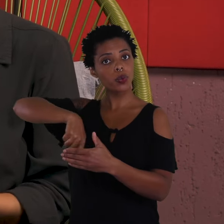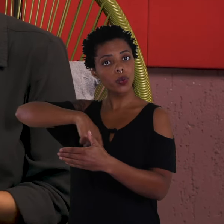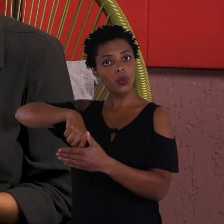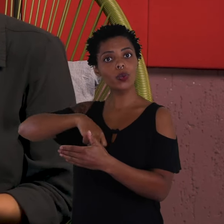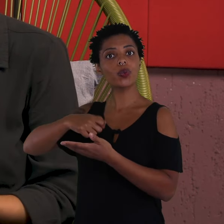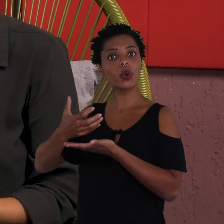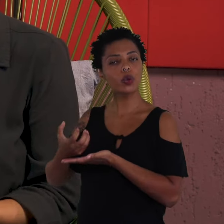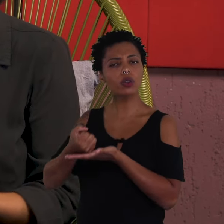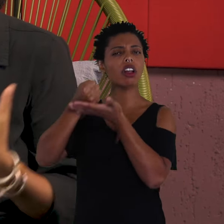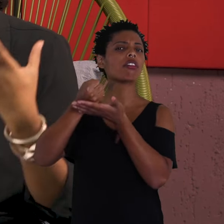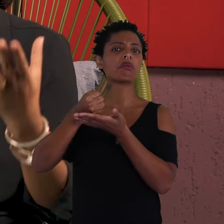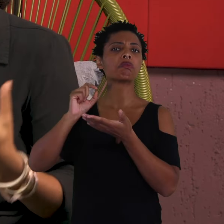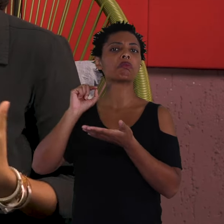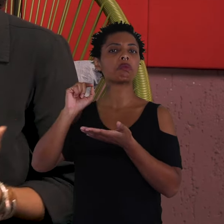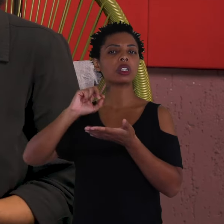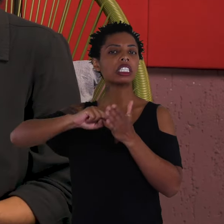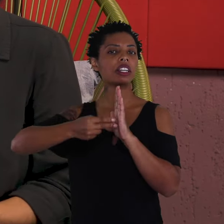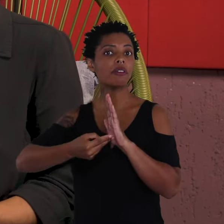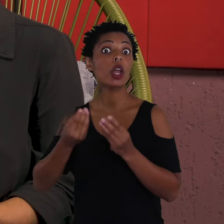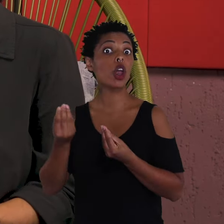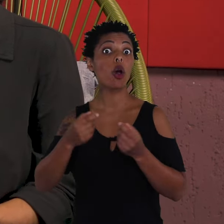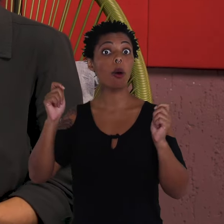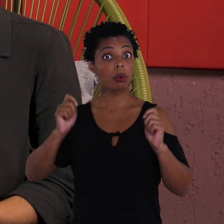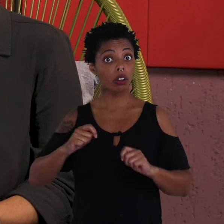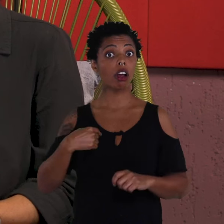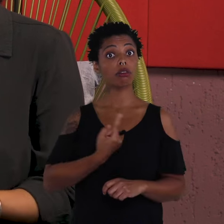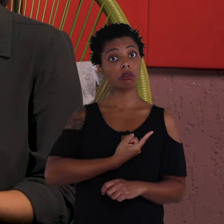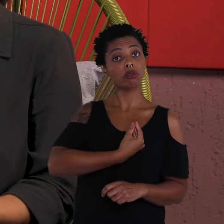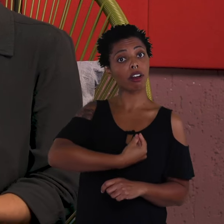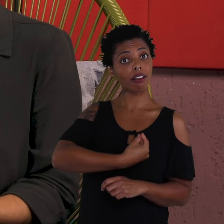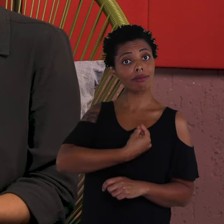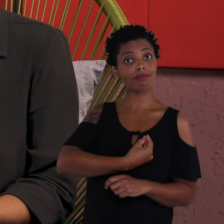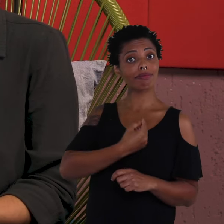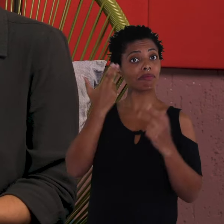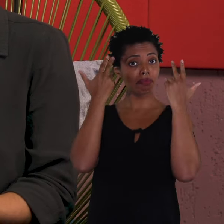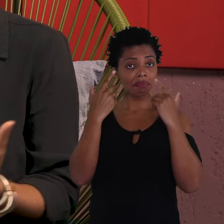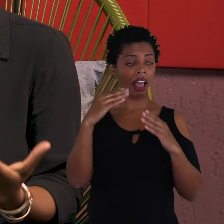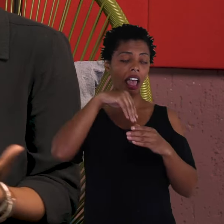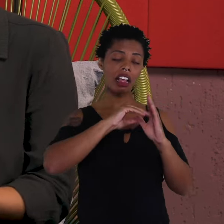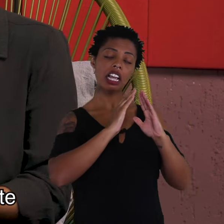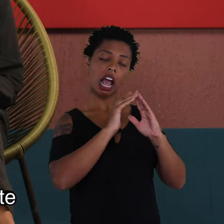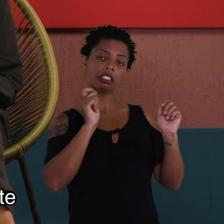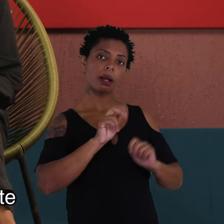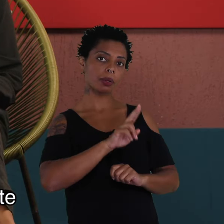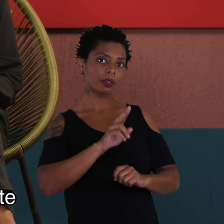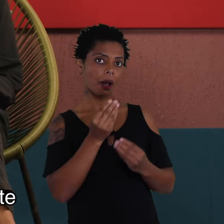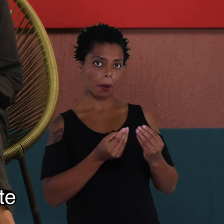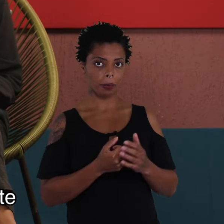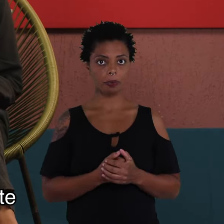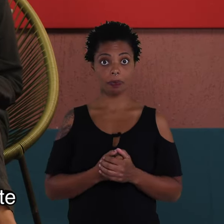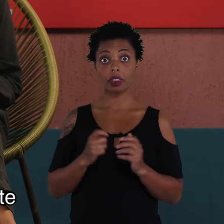cozinha sustentável, do que se trata e como que a gente aplica isso no dia a dia dentro da nossa casa. Com